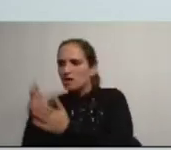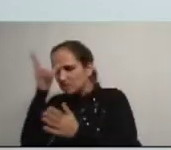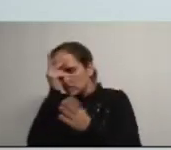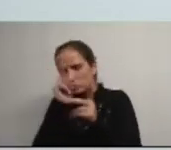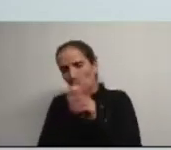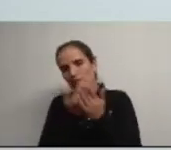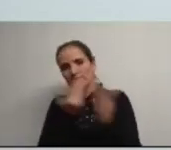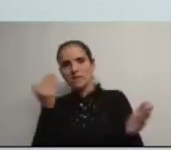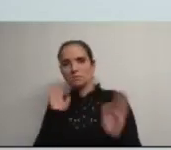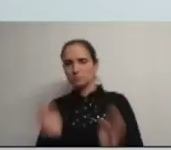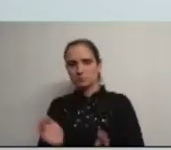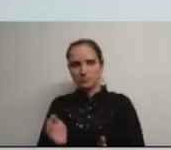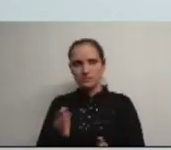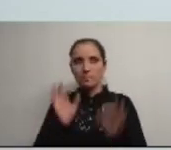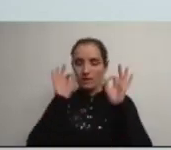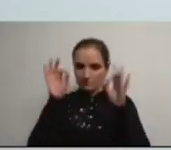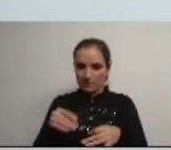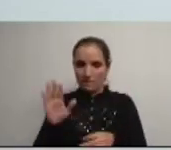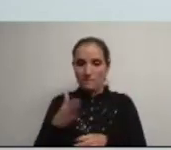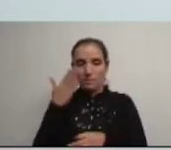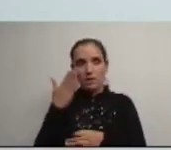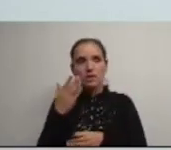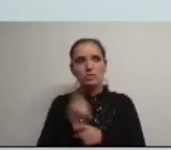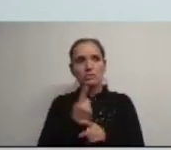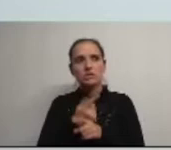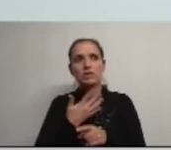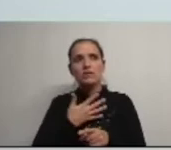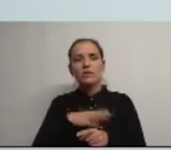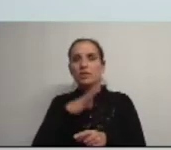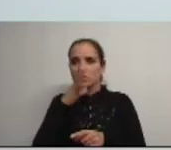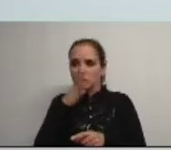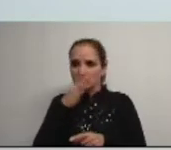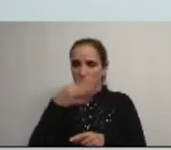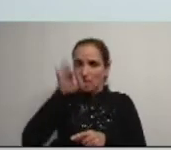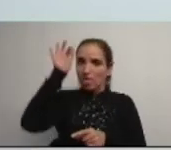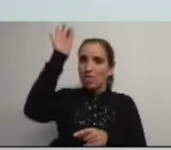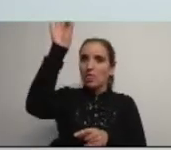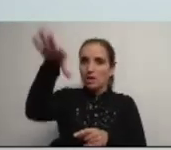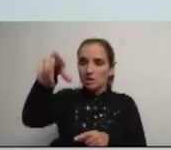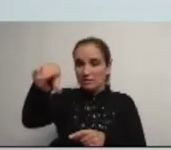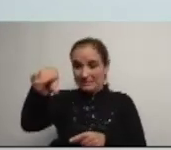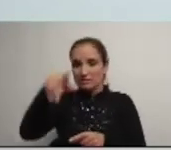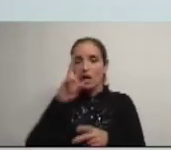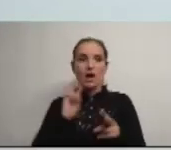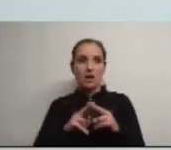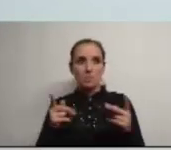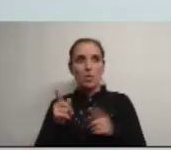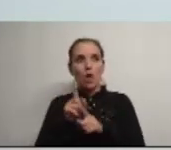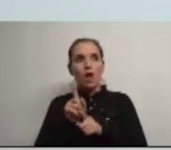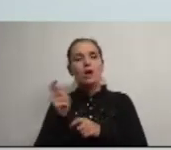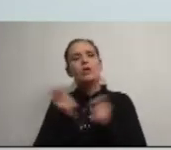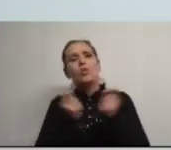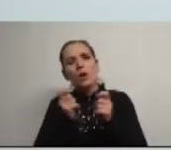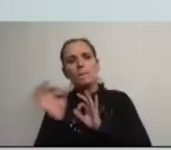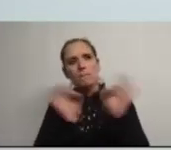sendo assim para terminar esta primeira intervenção quero sugerir ao Executivo Municipal que organize e prepare